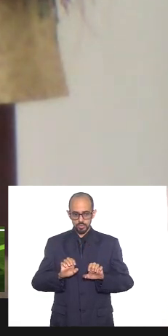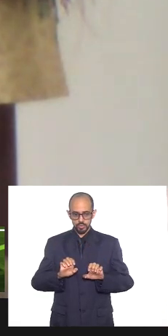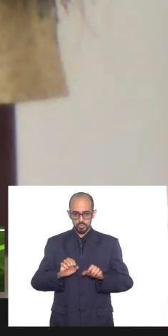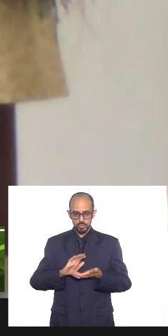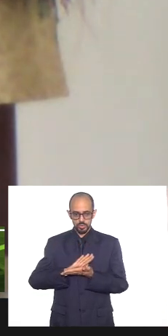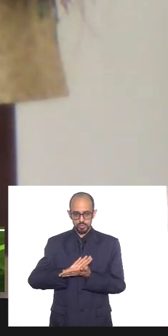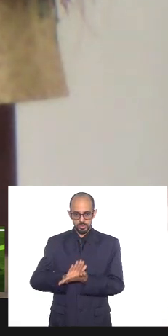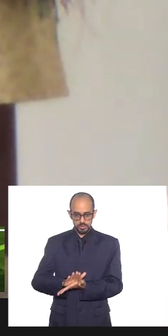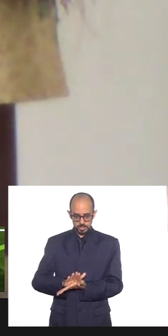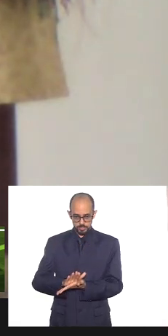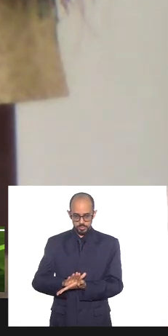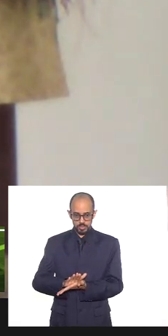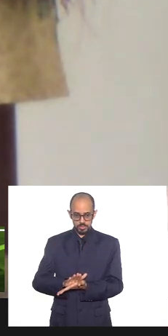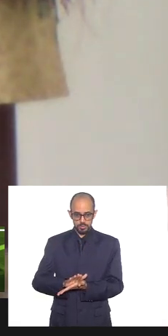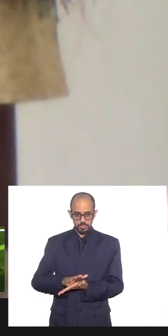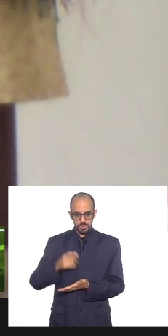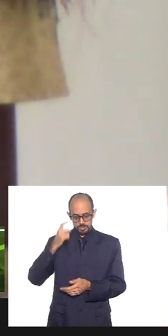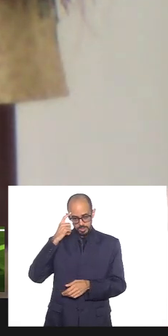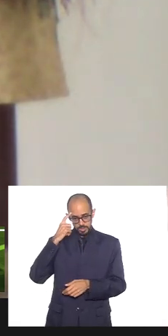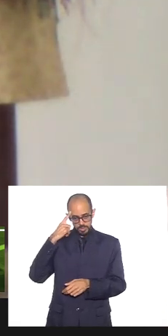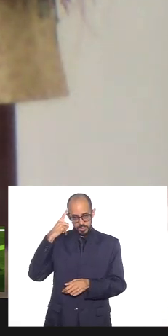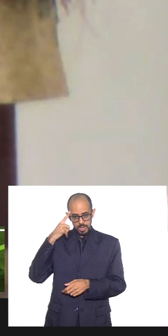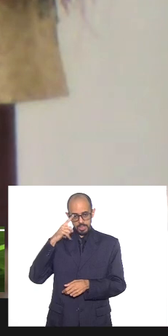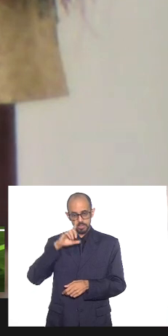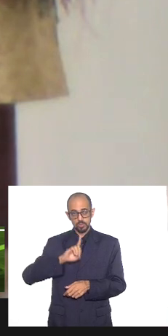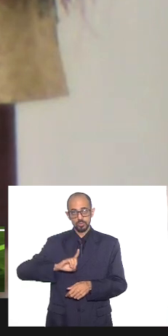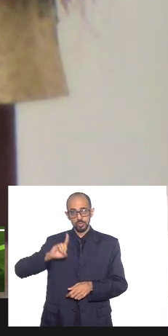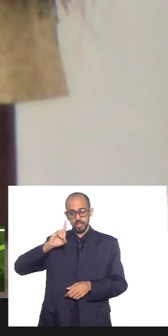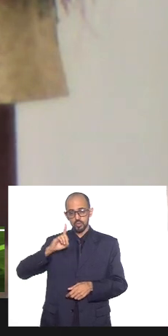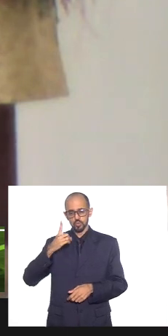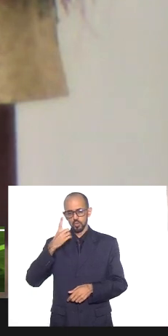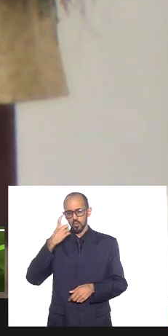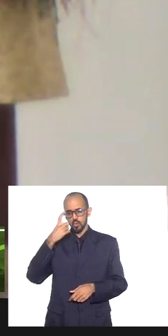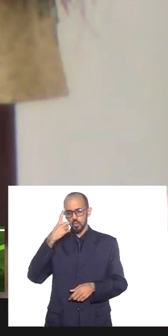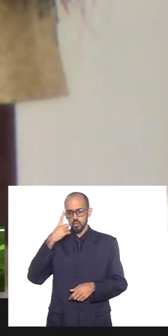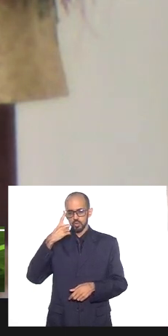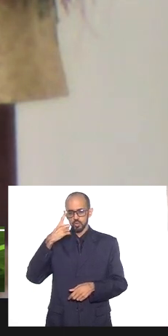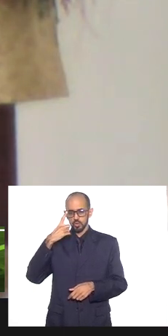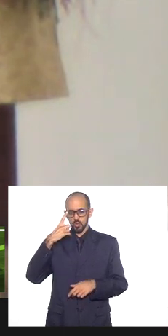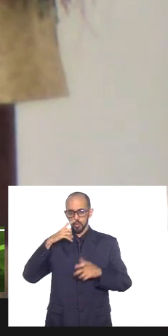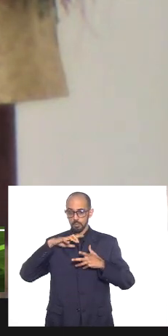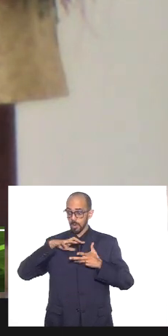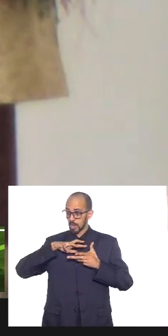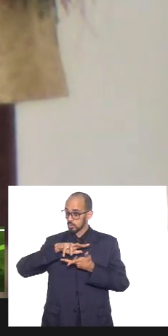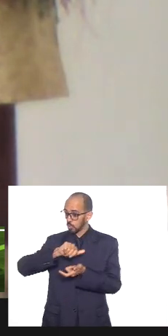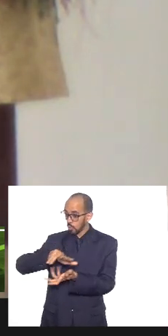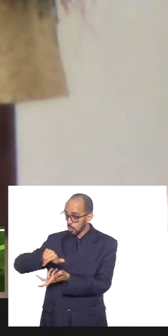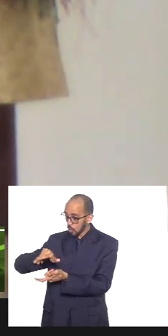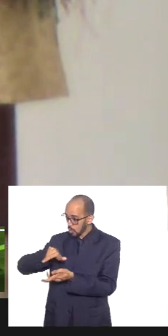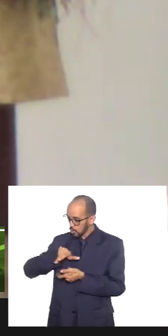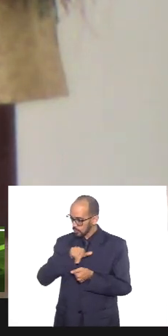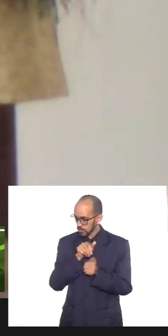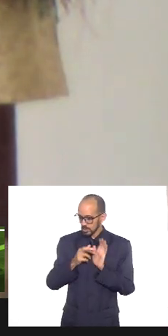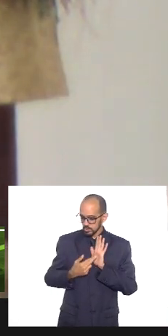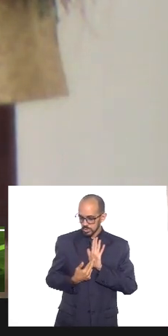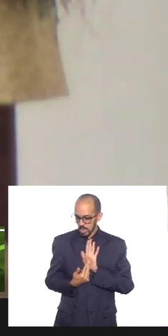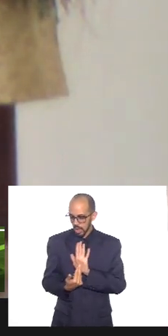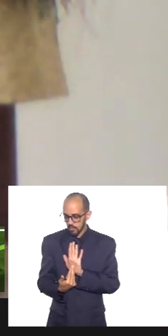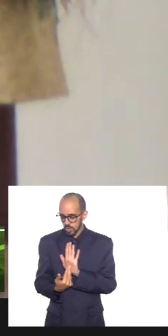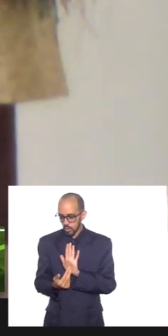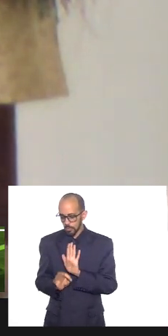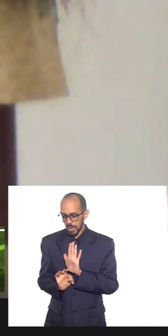dessa noção desse Deus único universal que se revelou a todo mundo isso é um complexo